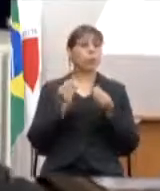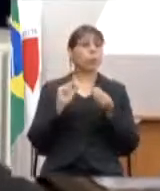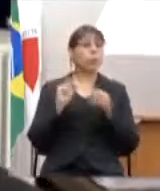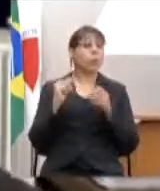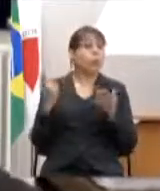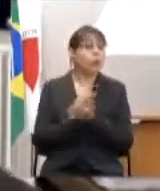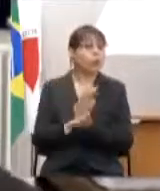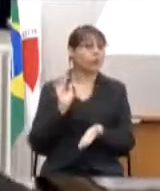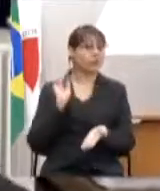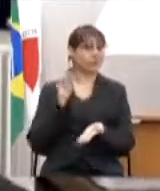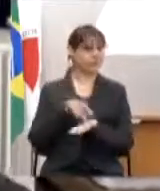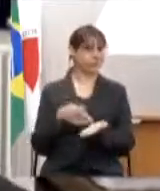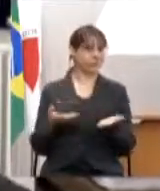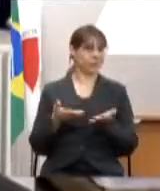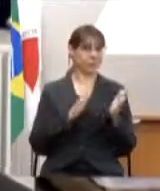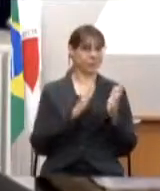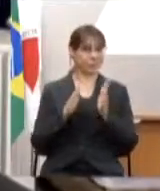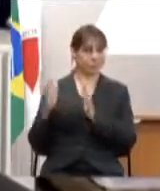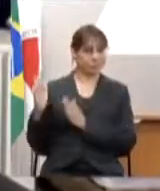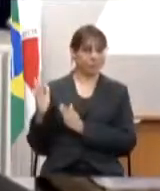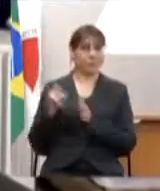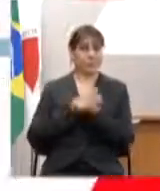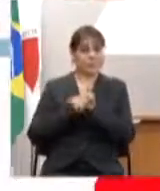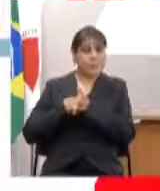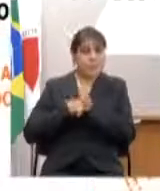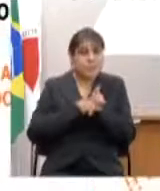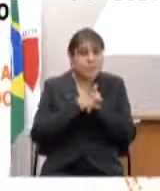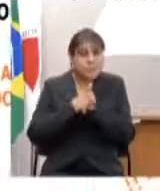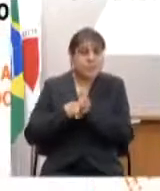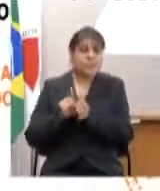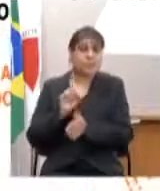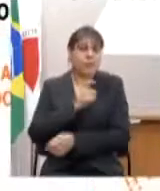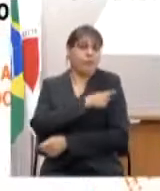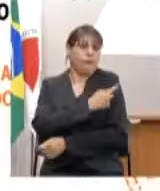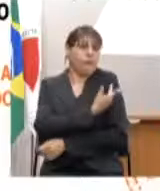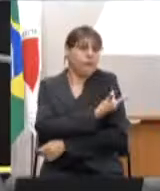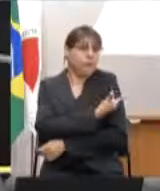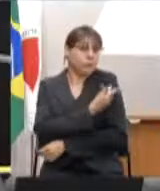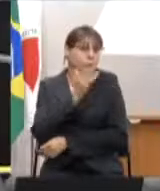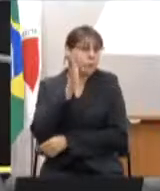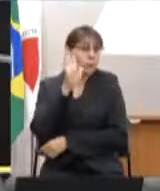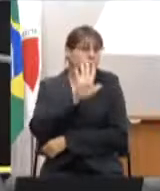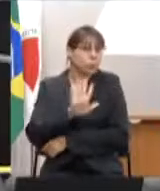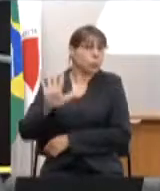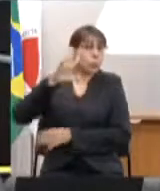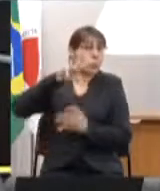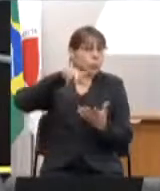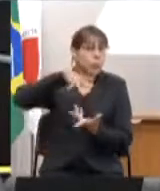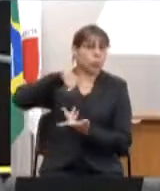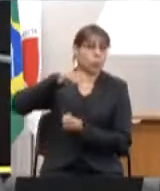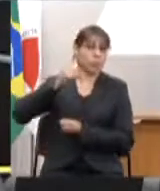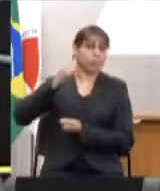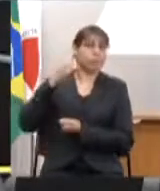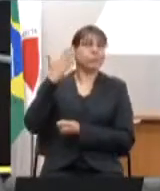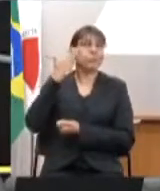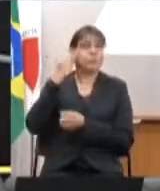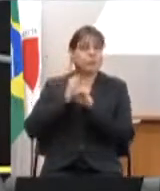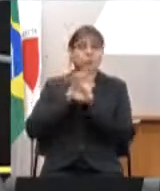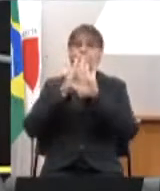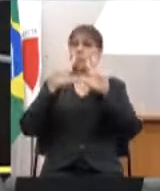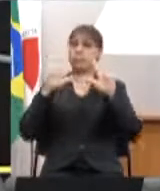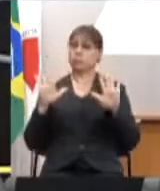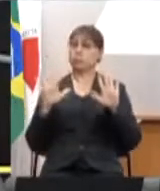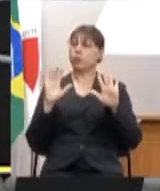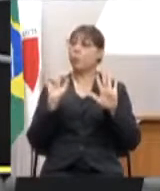acontecendo na pesquisa de vacinas no mundo para que nós entendamos efetivamente o